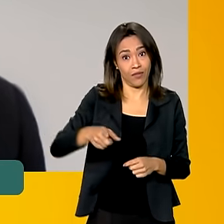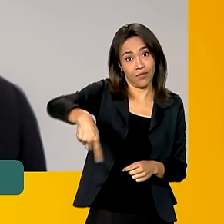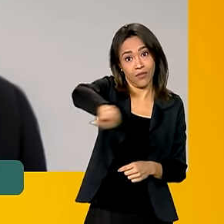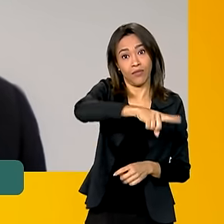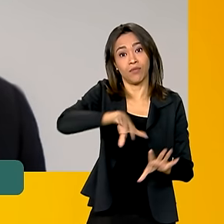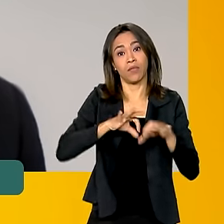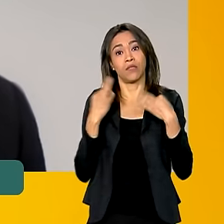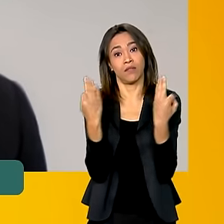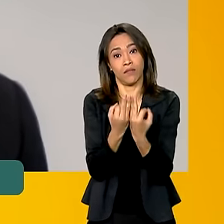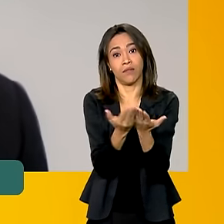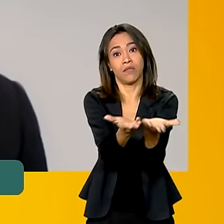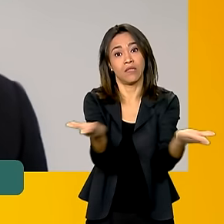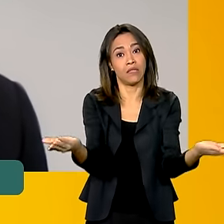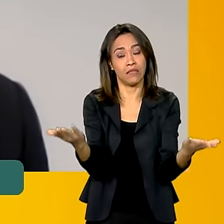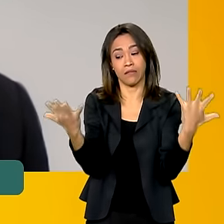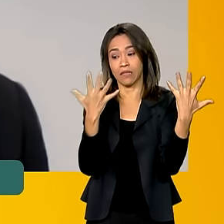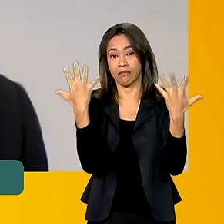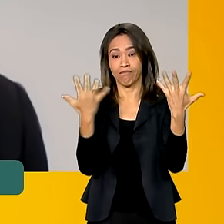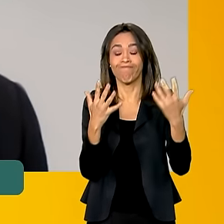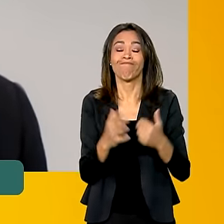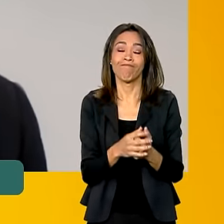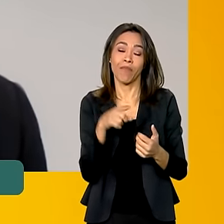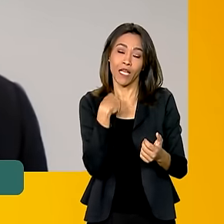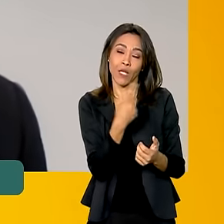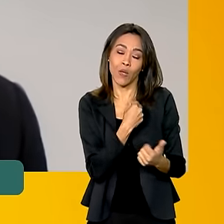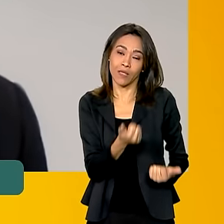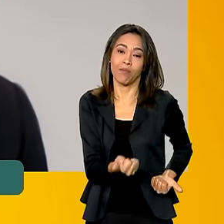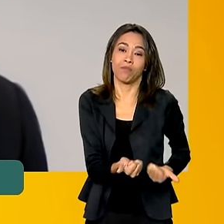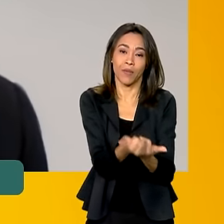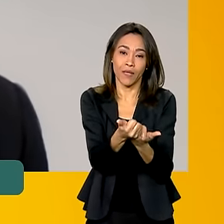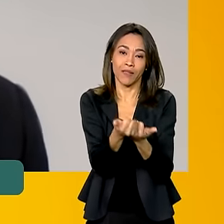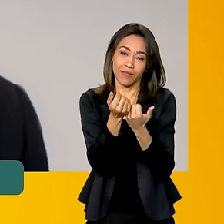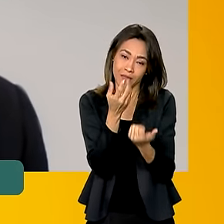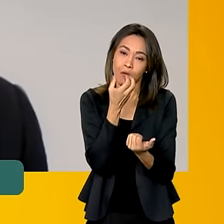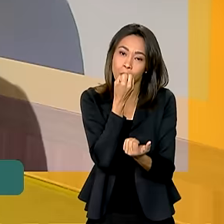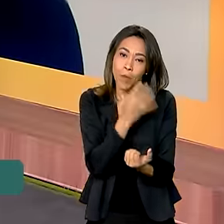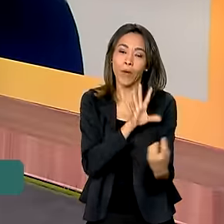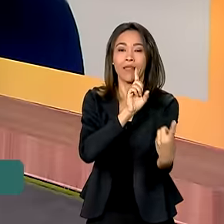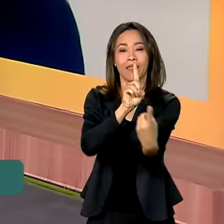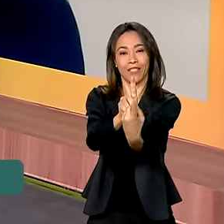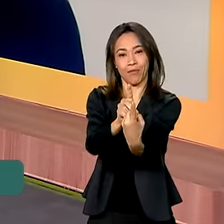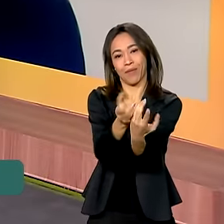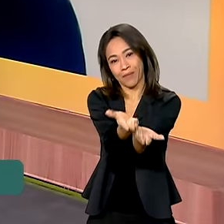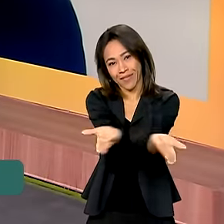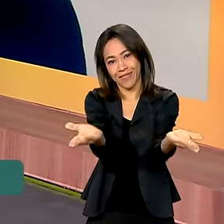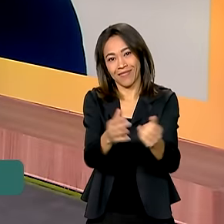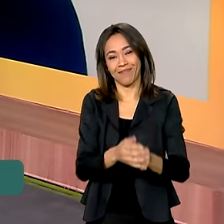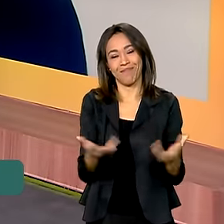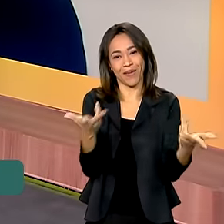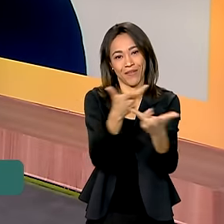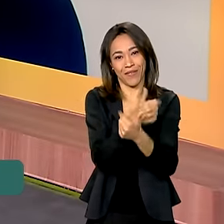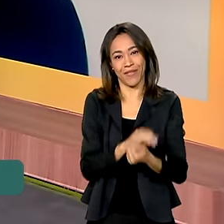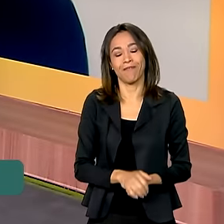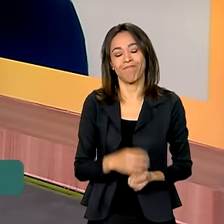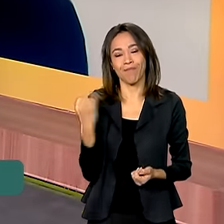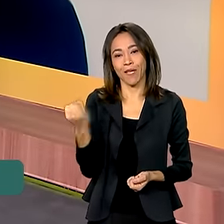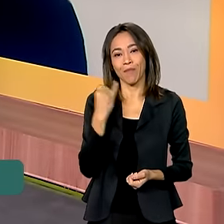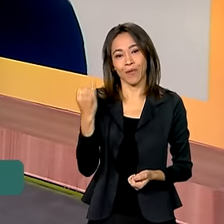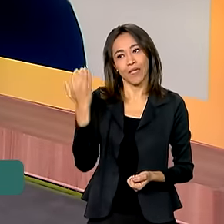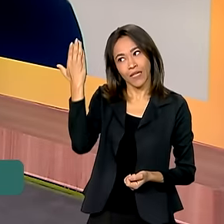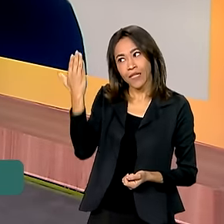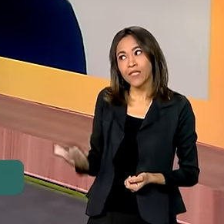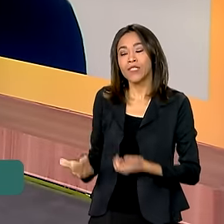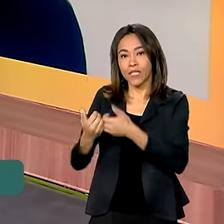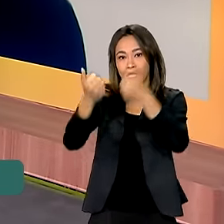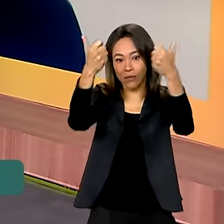famílias se movimentarem, a gente está muito próximo para bem atender. Maravilha, superintendente. É importante isso que ele acabou